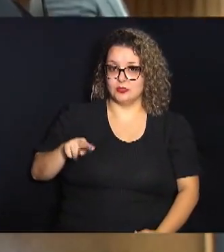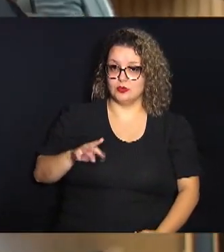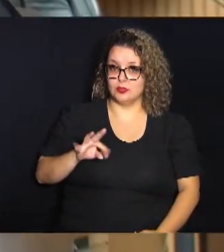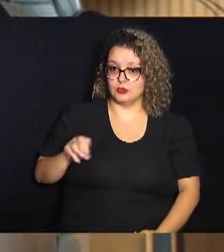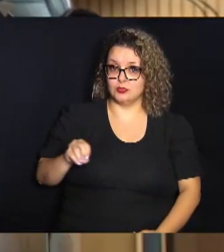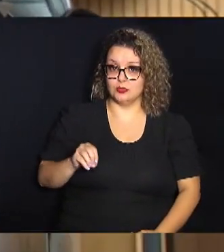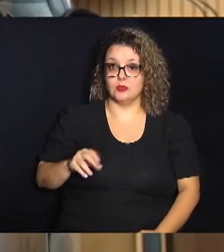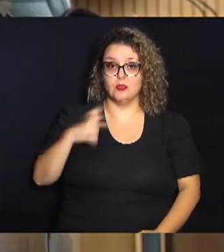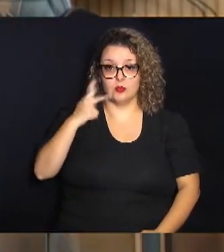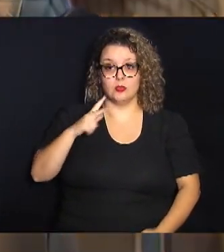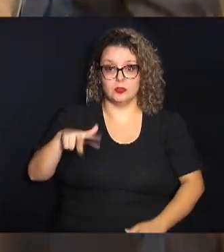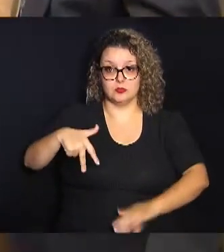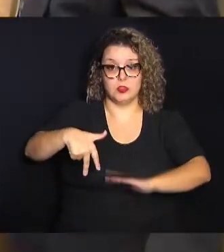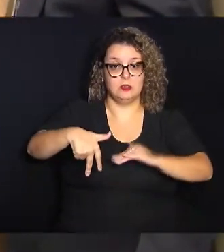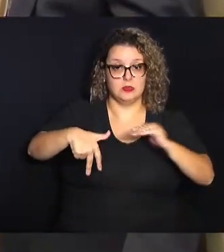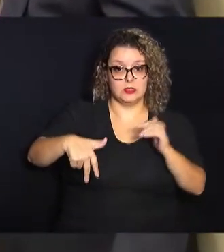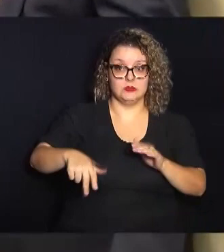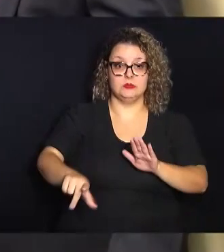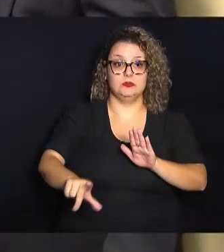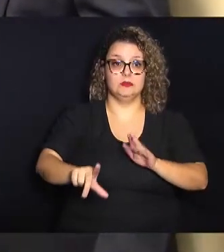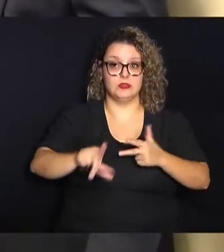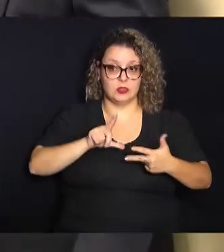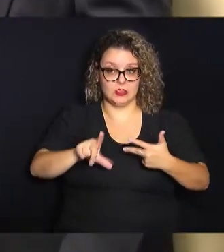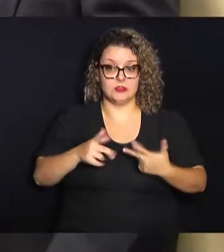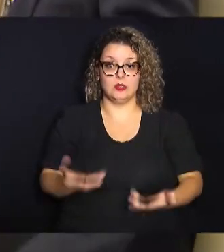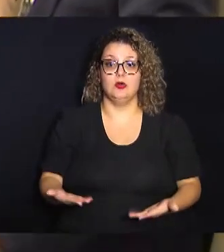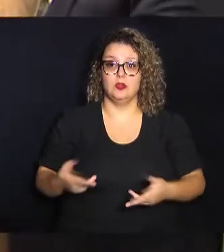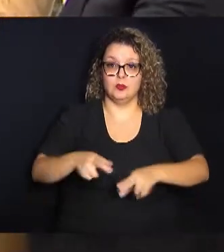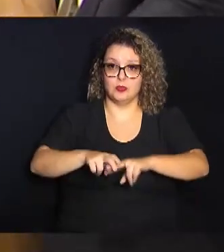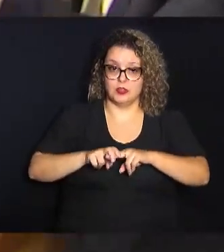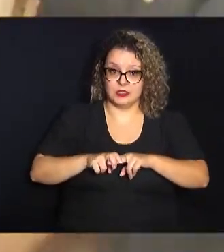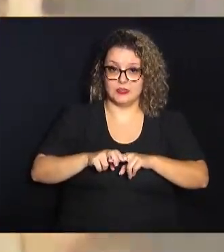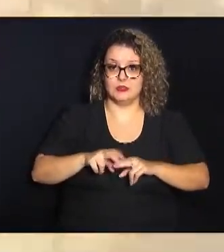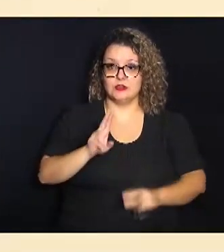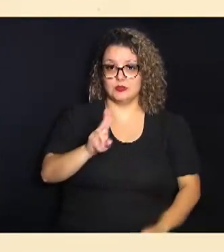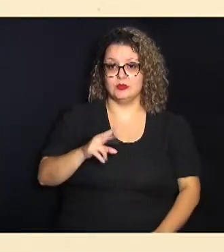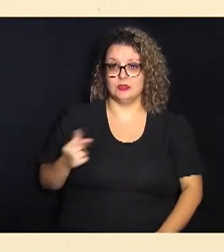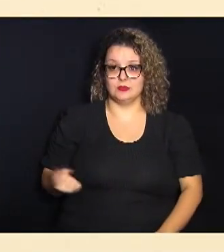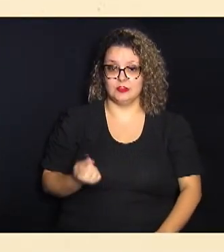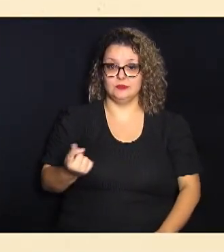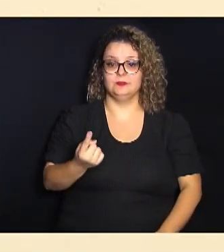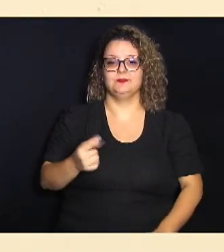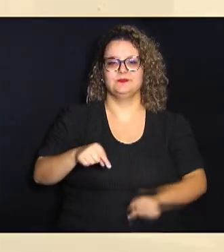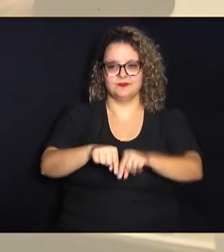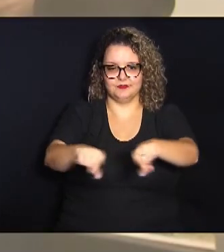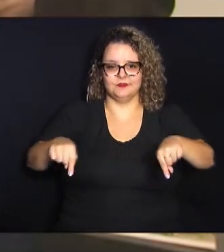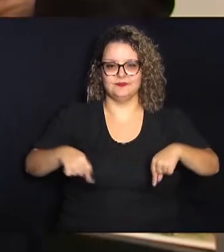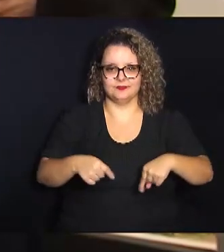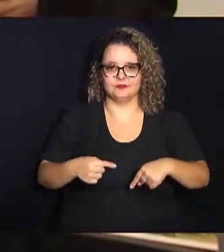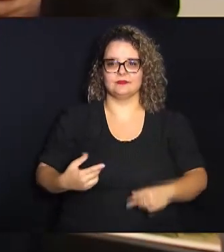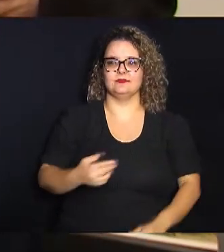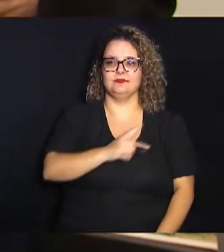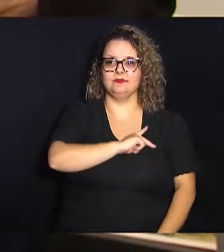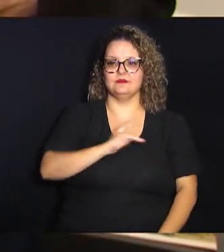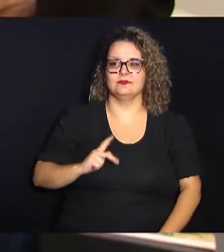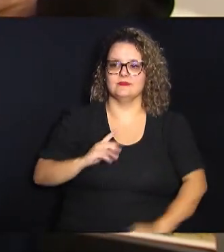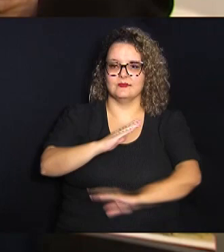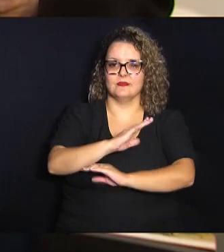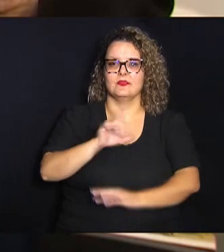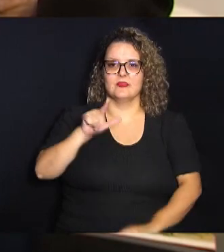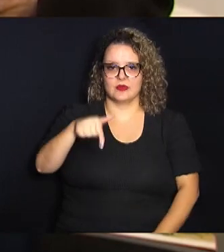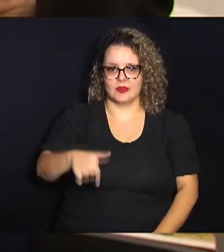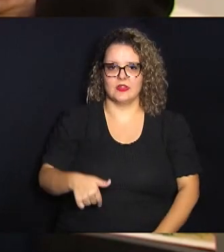legislativo da cidade e, por isso, seu nome agora está eternizado na sala da presidência da Câmara. Após o